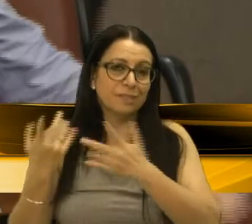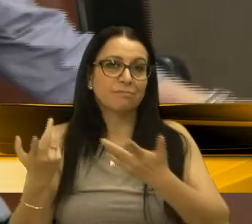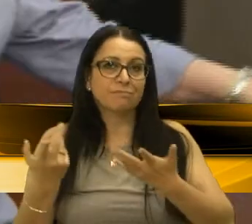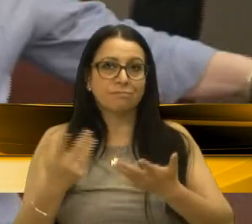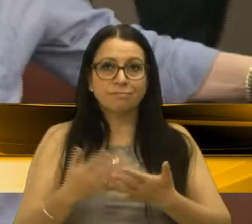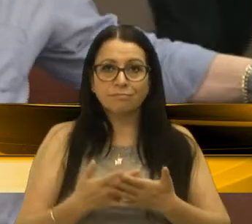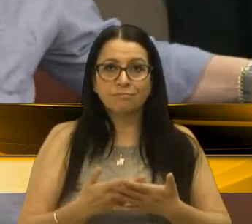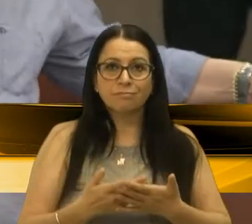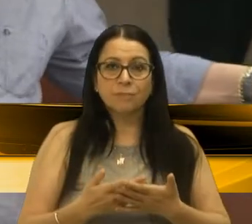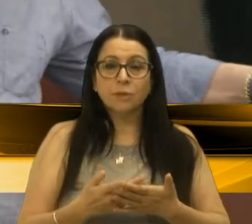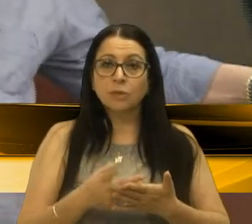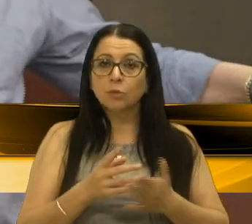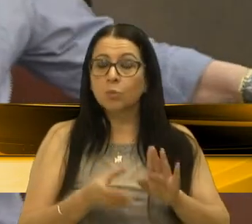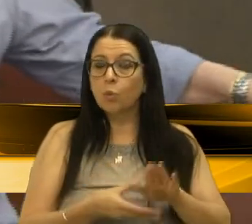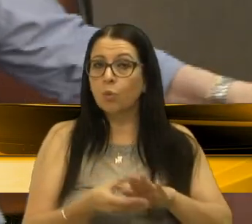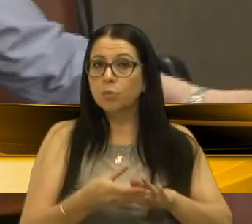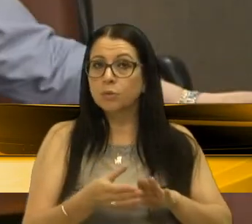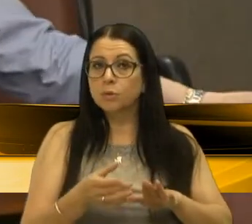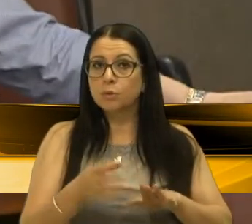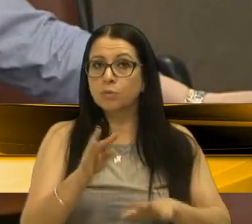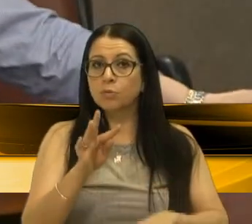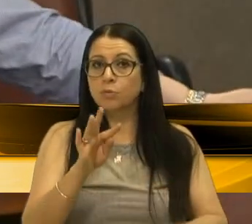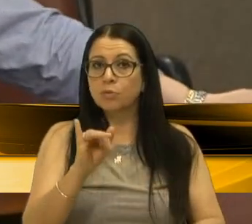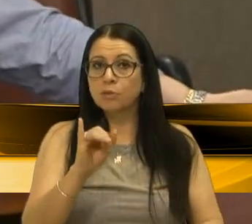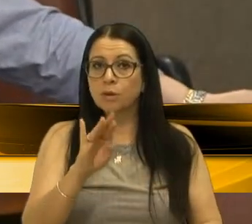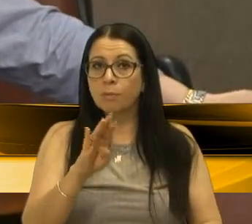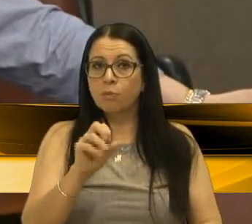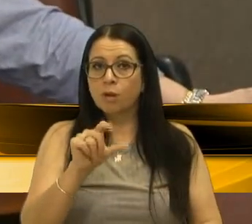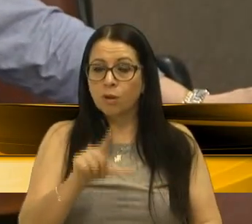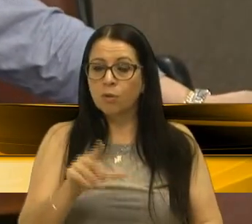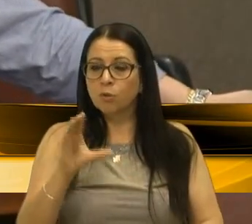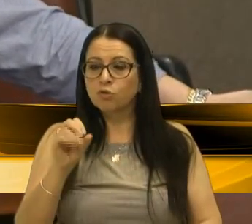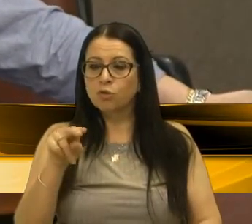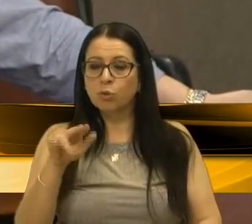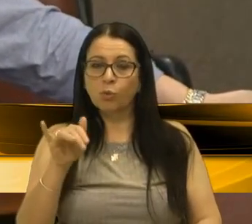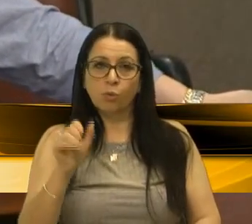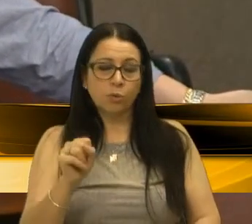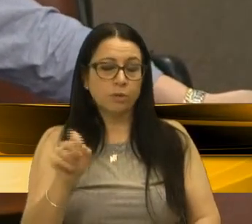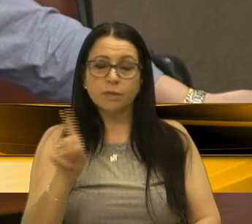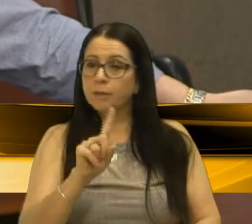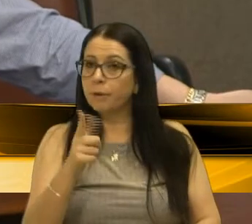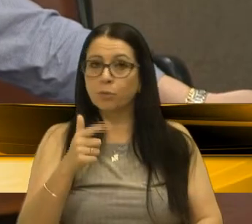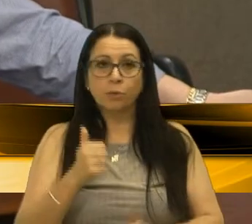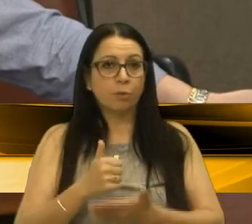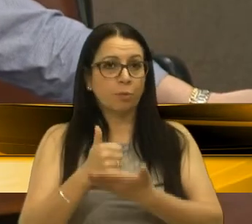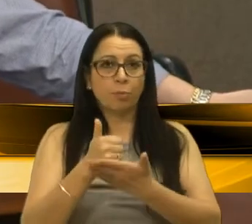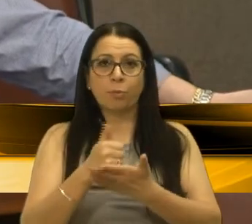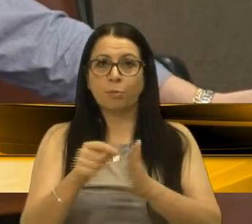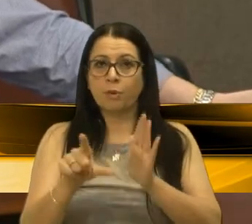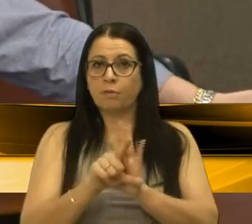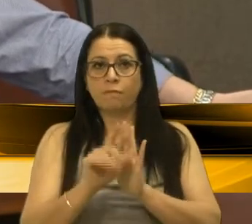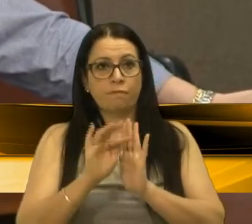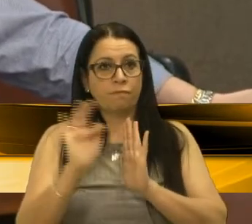Então, a recomendação, tanto do Tribunal de Contas, e também não encontra amparo na legislação federal,